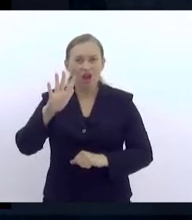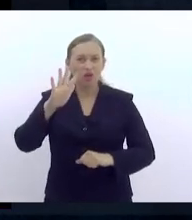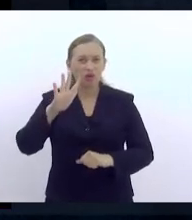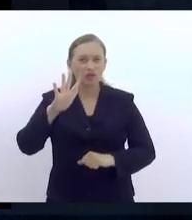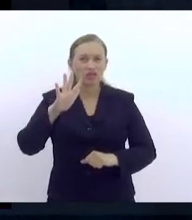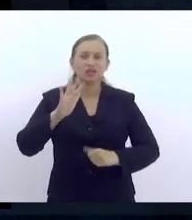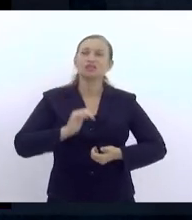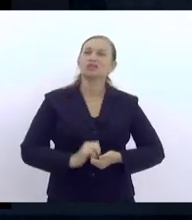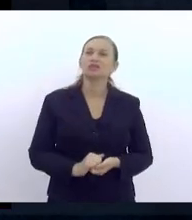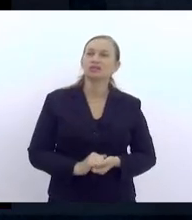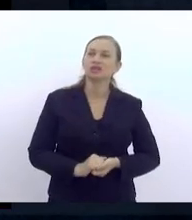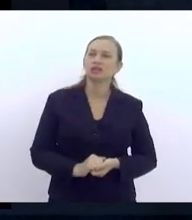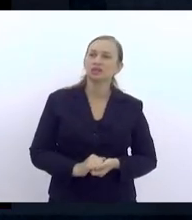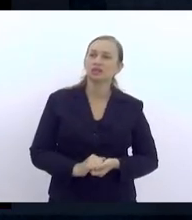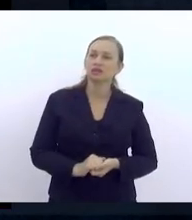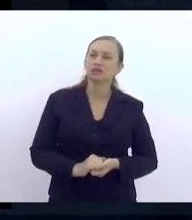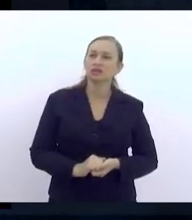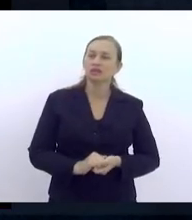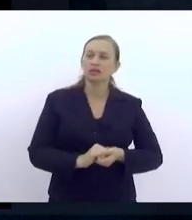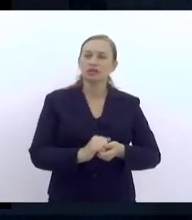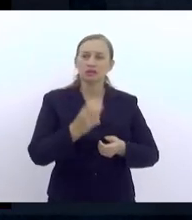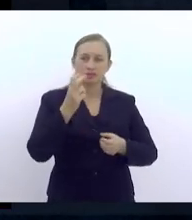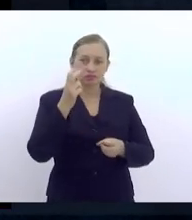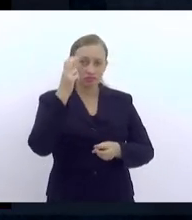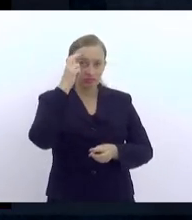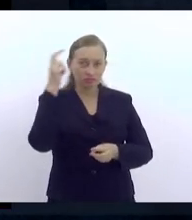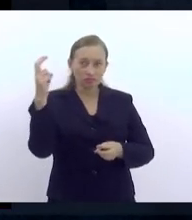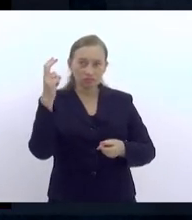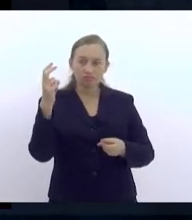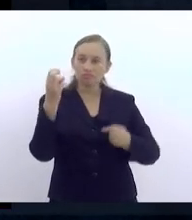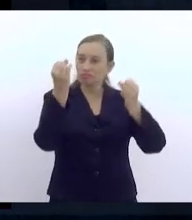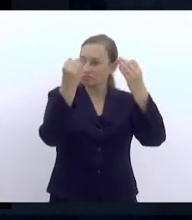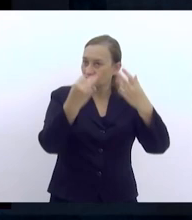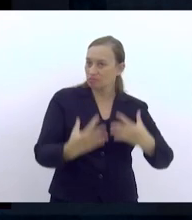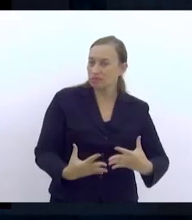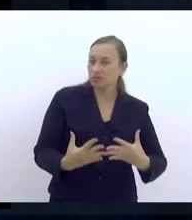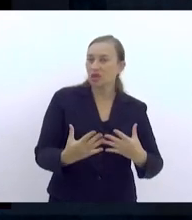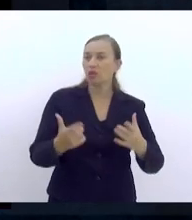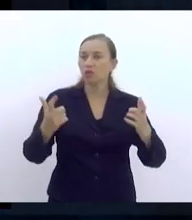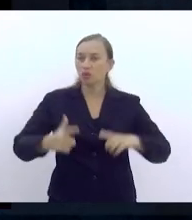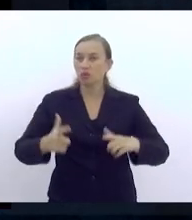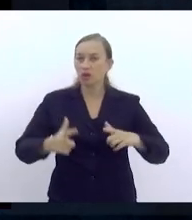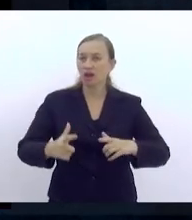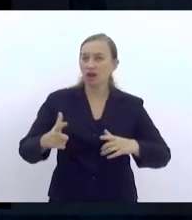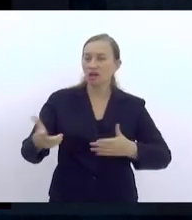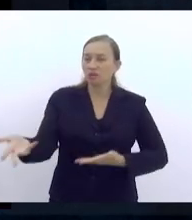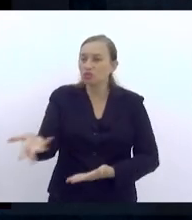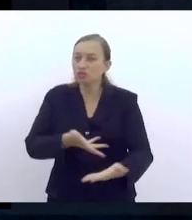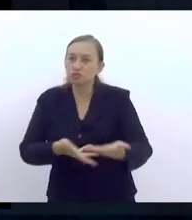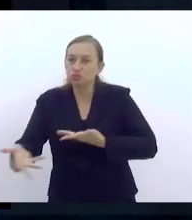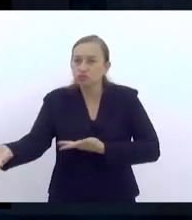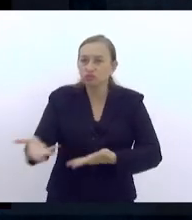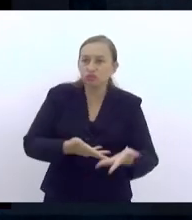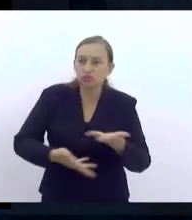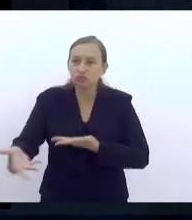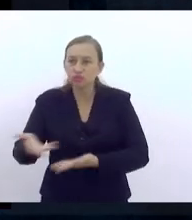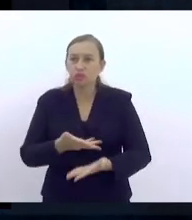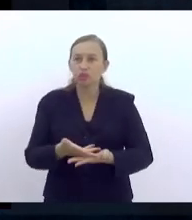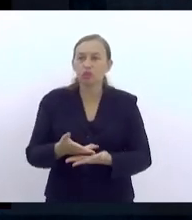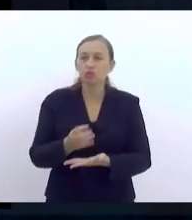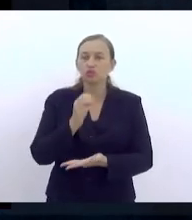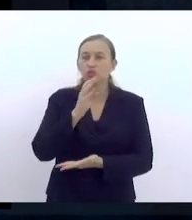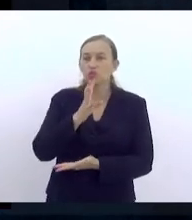fazer a disseminação da cultura, ela é um espaço de intercâmbio, de produção e de intercâmbio do saber, então,